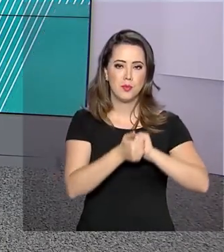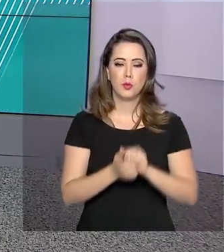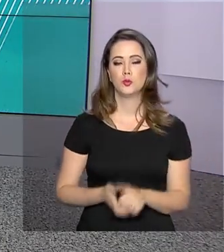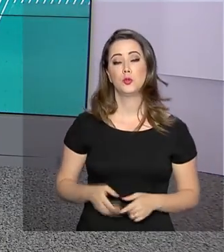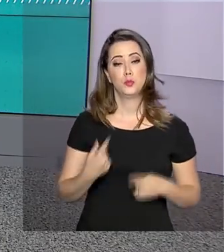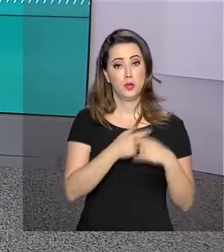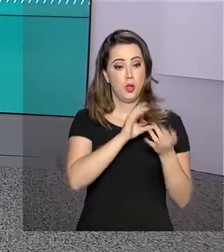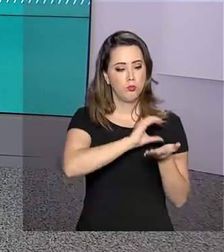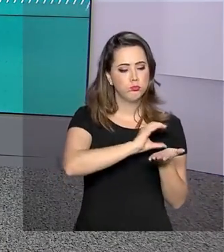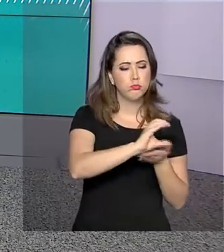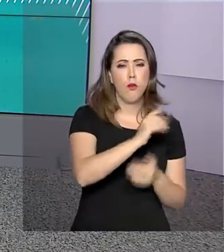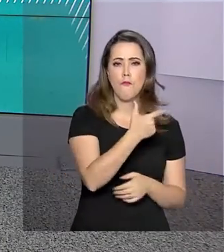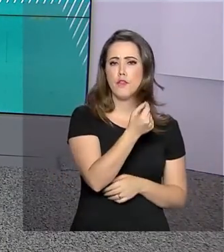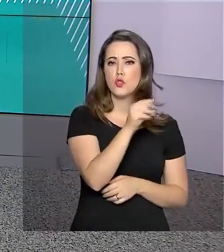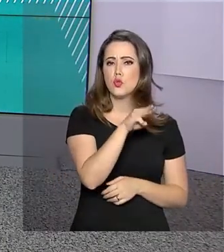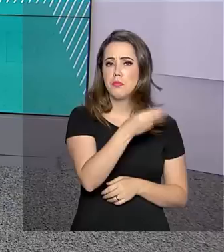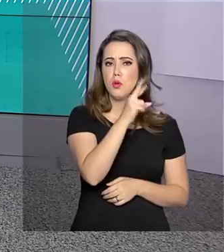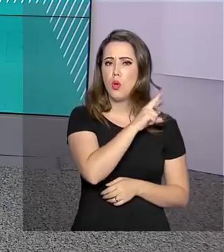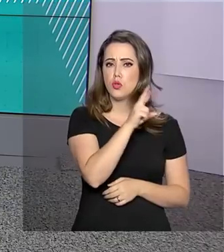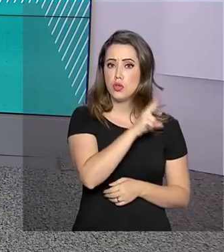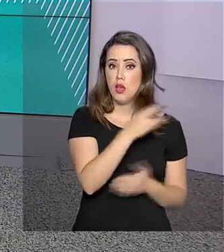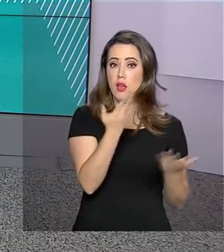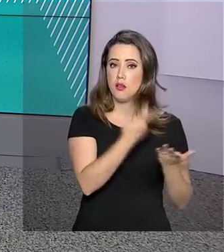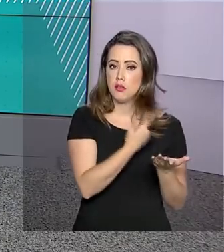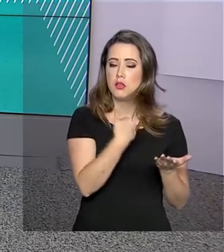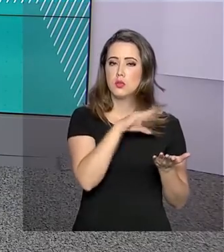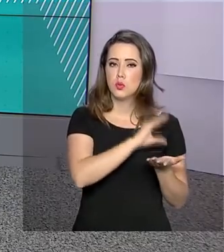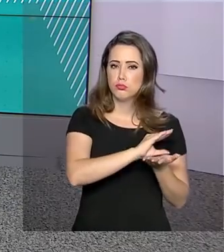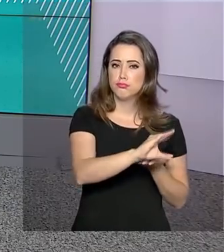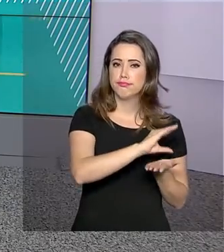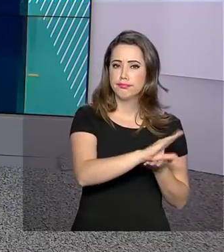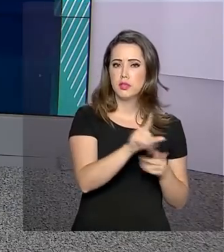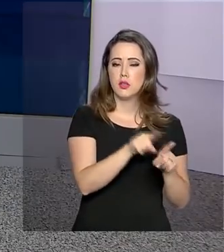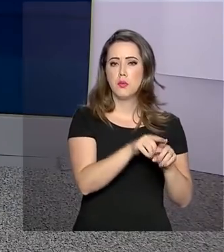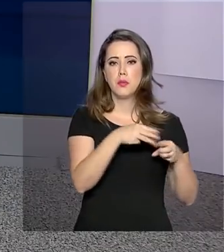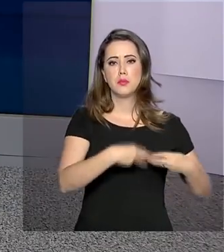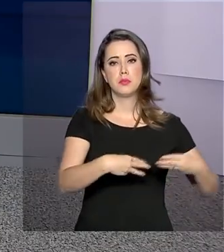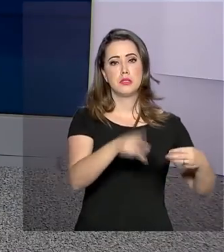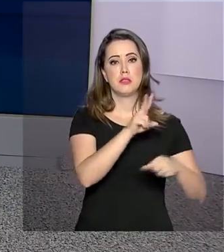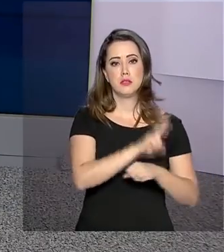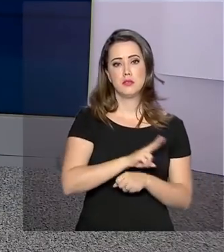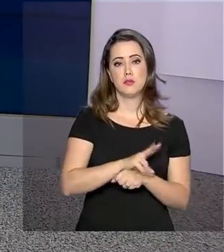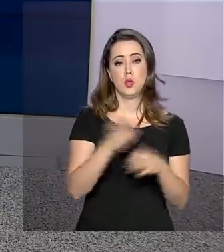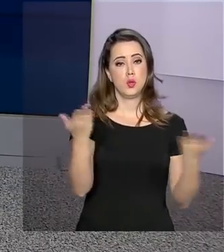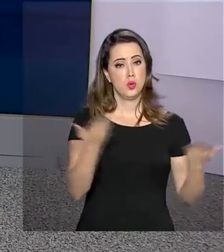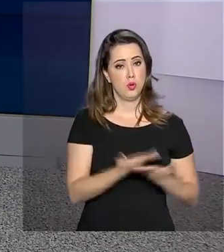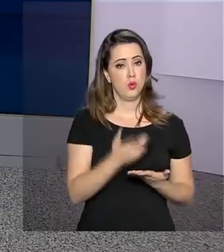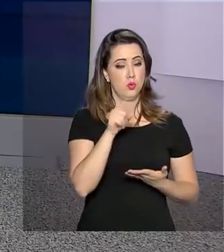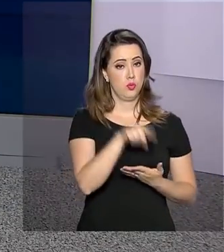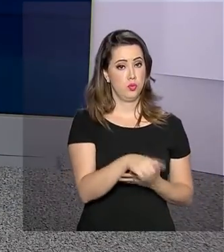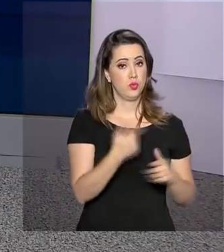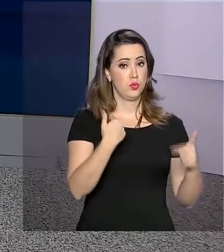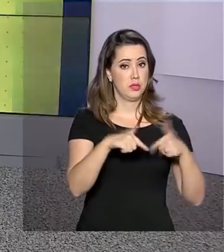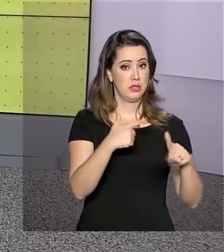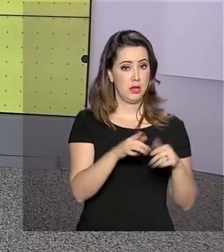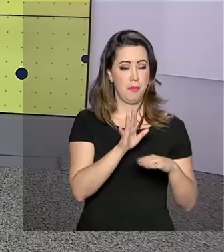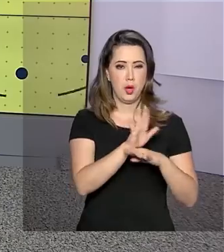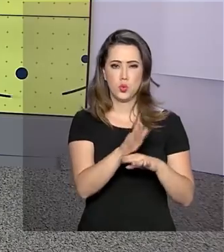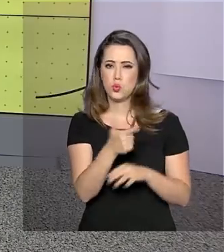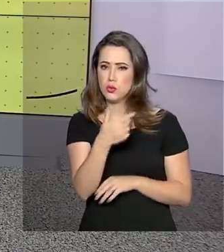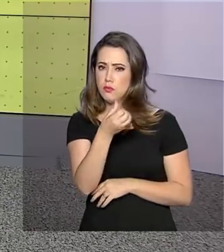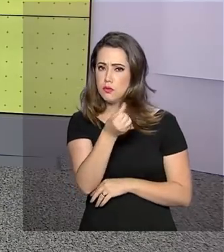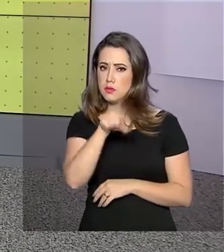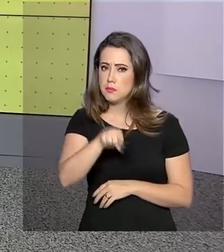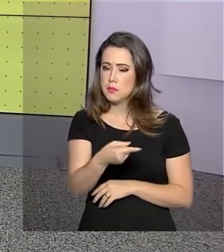foi garantido por meio de um termo de execução descentralizada para o Ministério da Defesa. Atualmente, a iniciativa beneficia